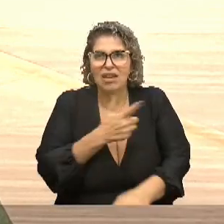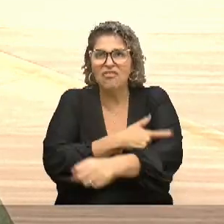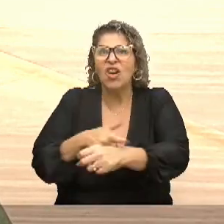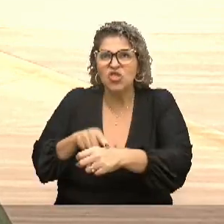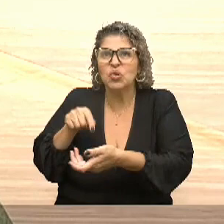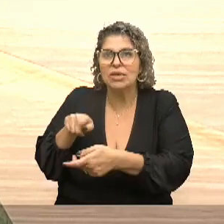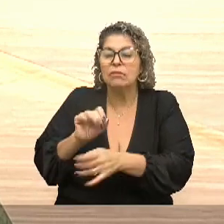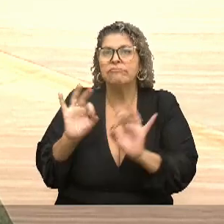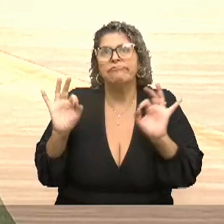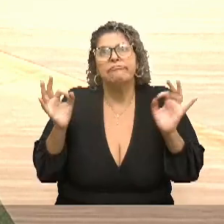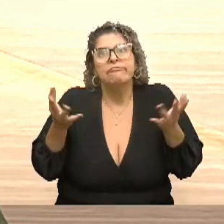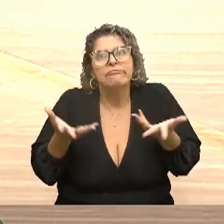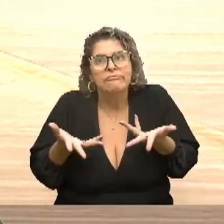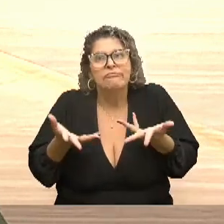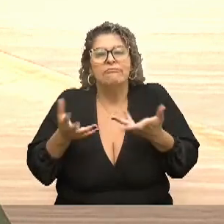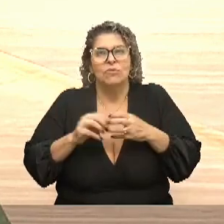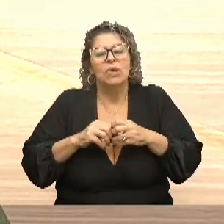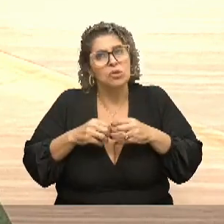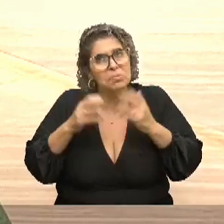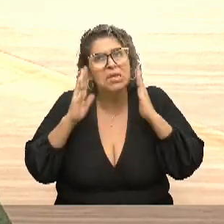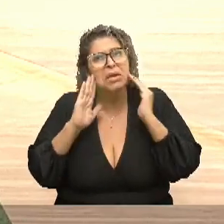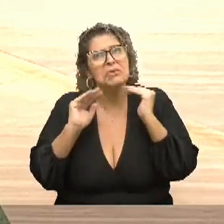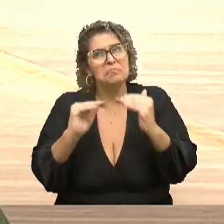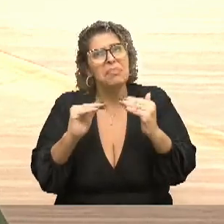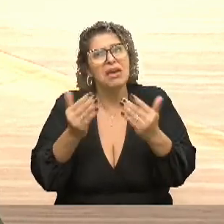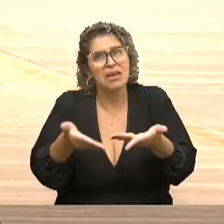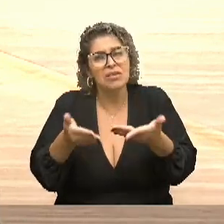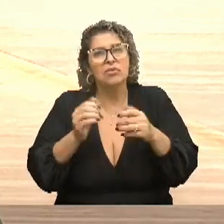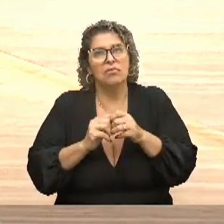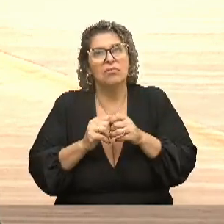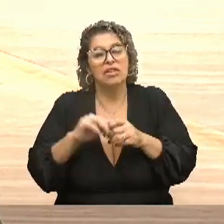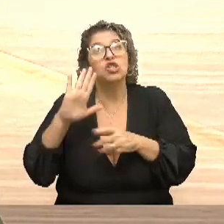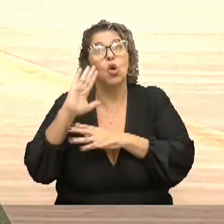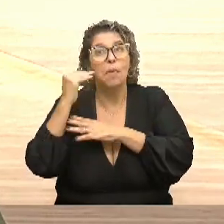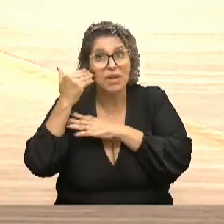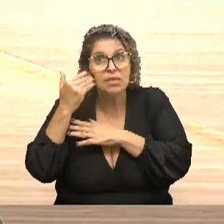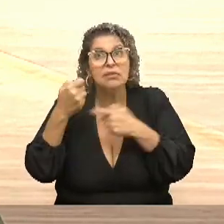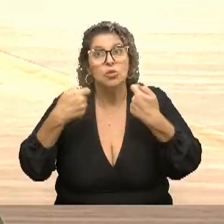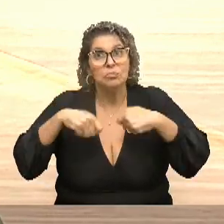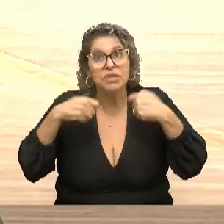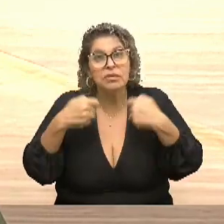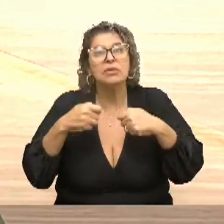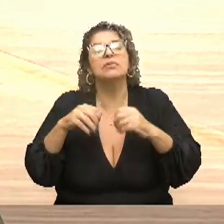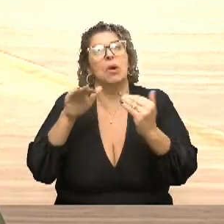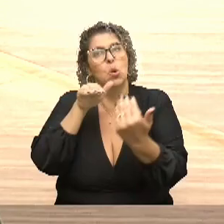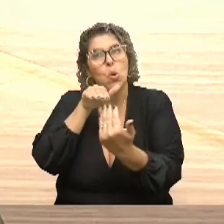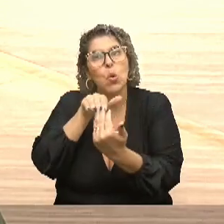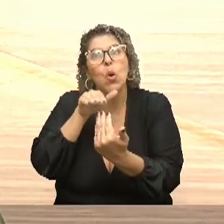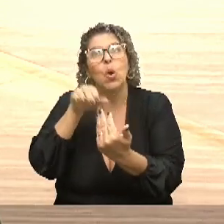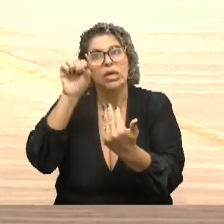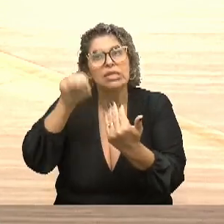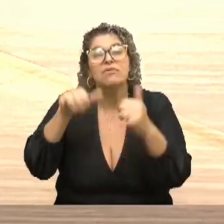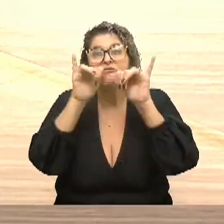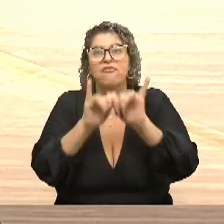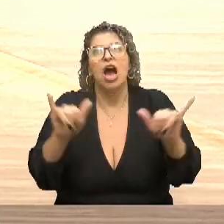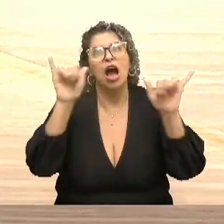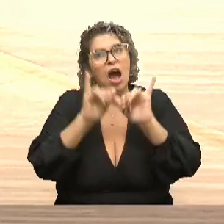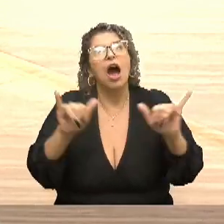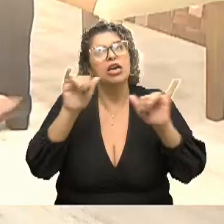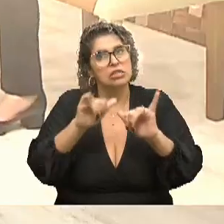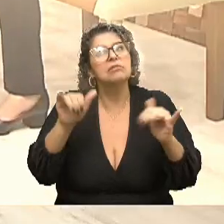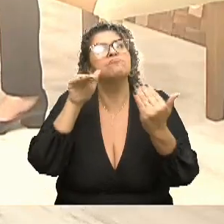tolerâncias. Aí passa por um mundo mais tolerante também e de maior compreensão. Mas concordo que precisamos divulgar mais.